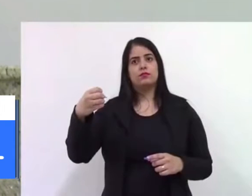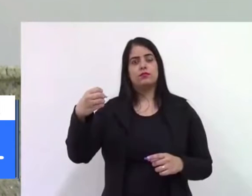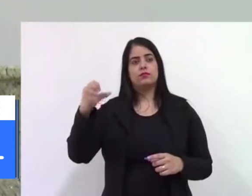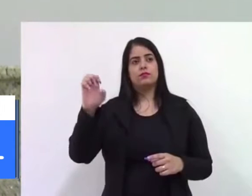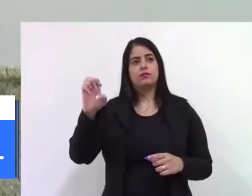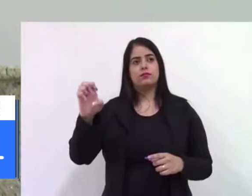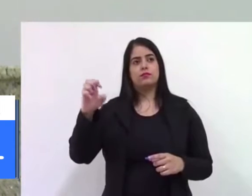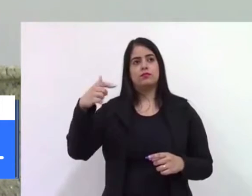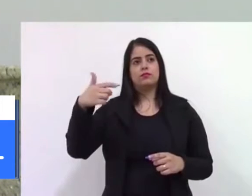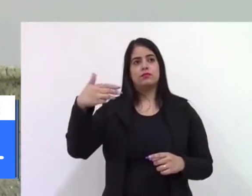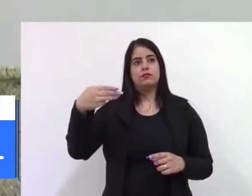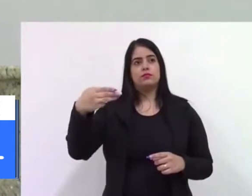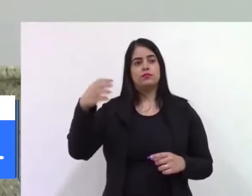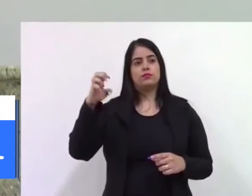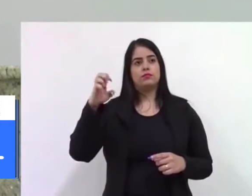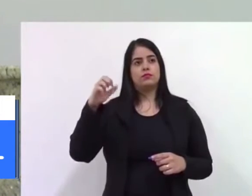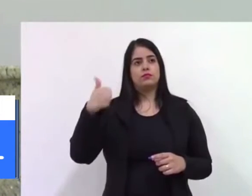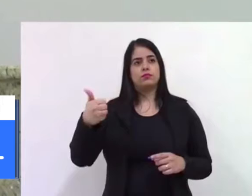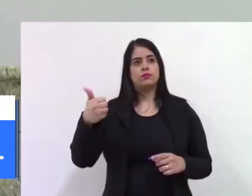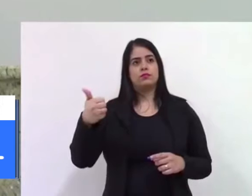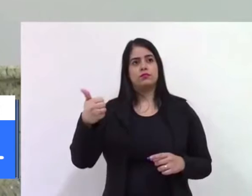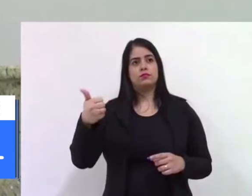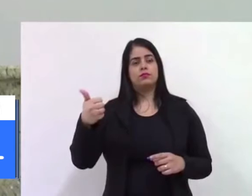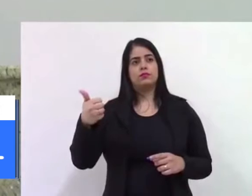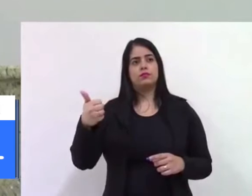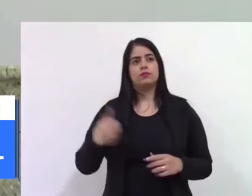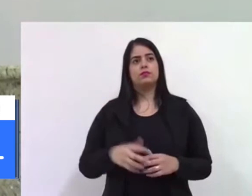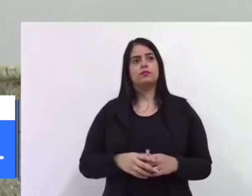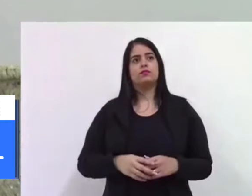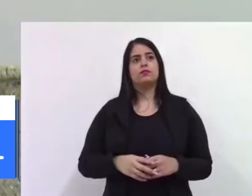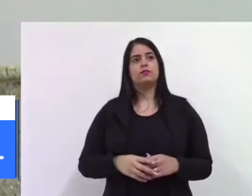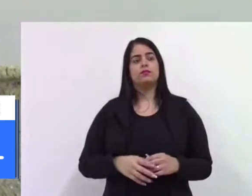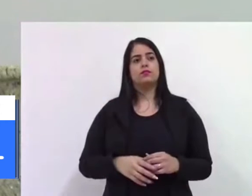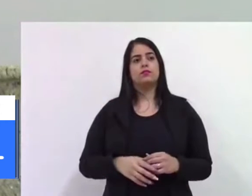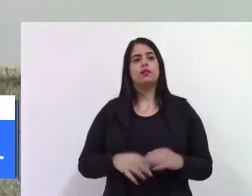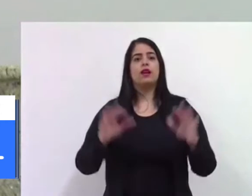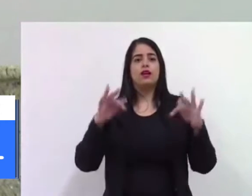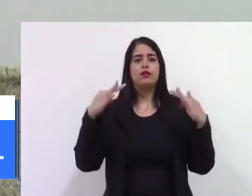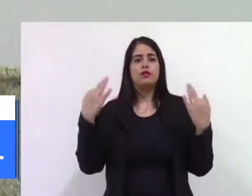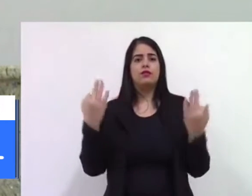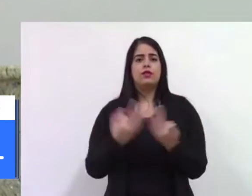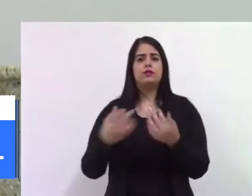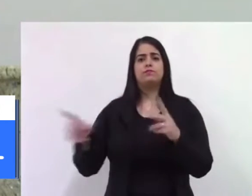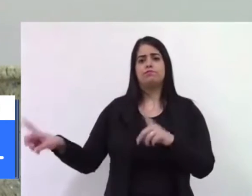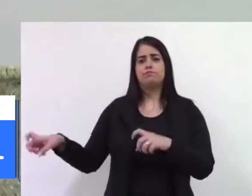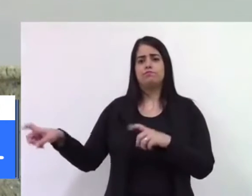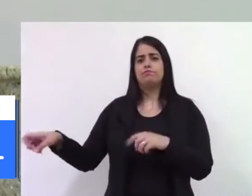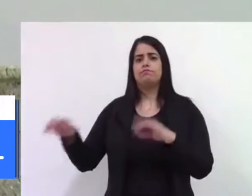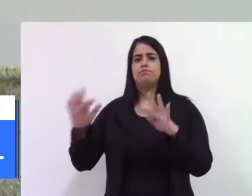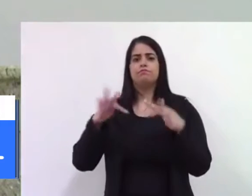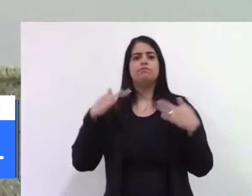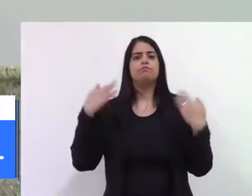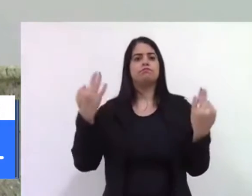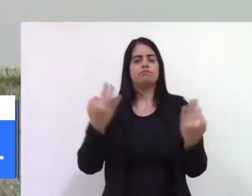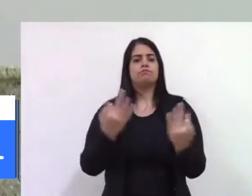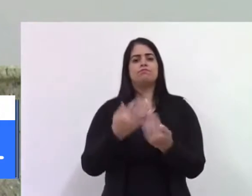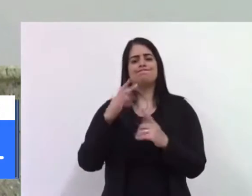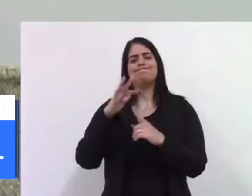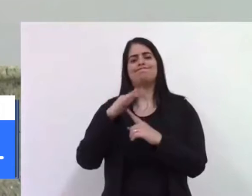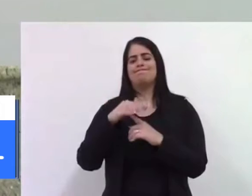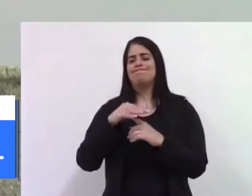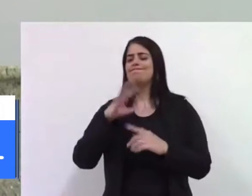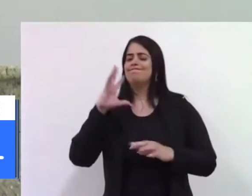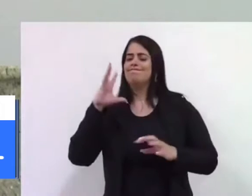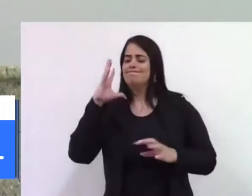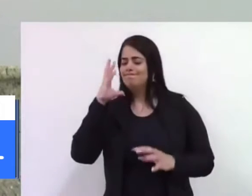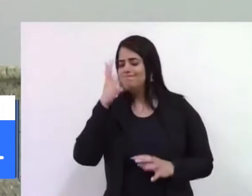e a todos os artesãos e as famílias que vieram da agricultura familiar, belíssima feira. Isso é